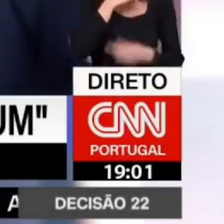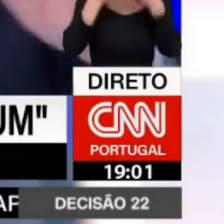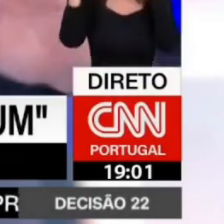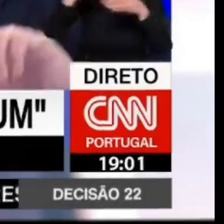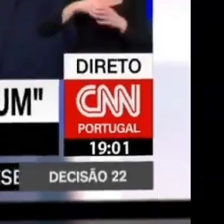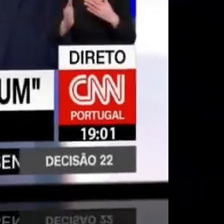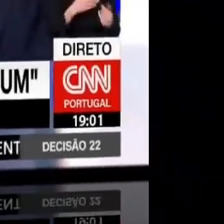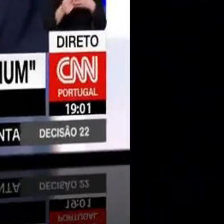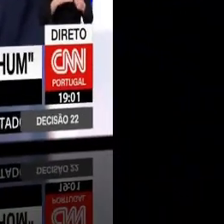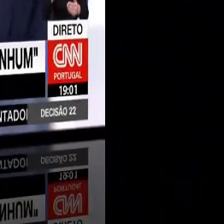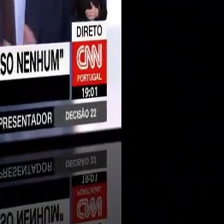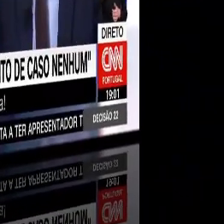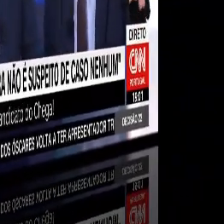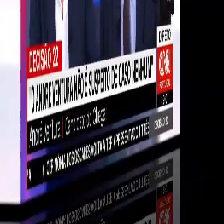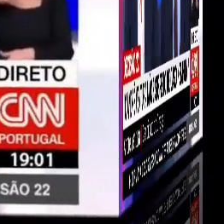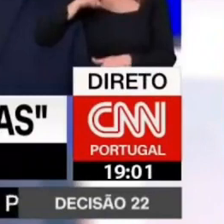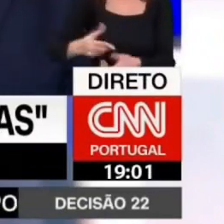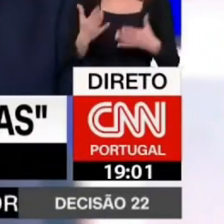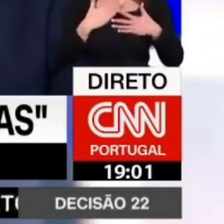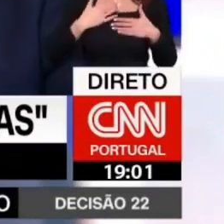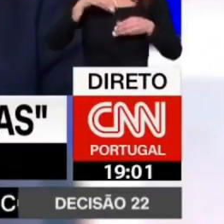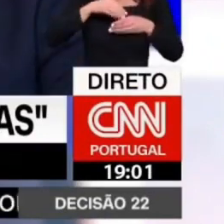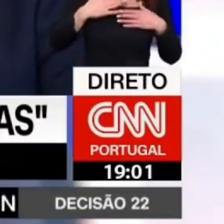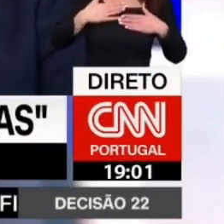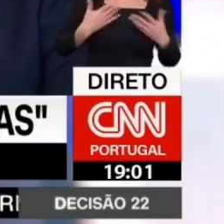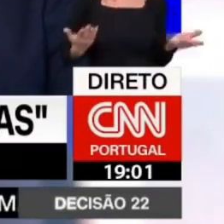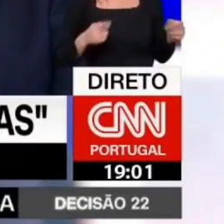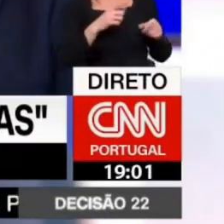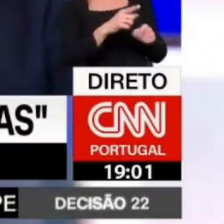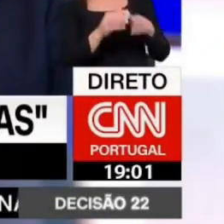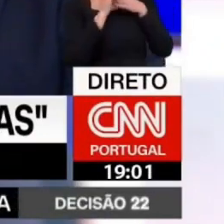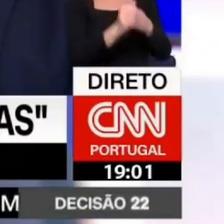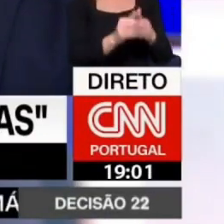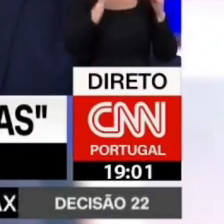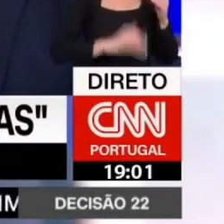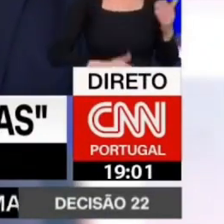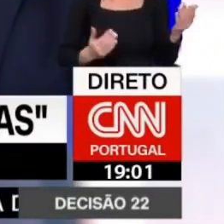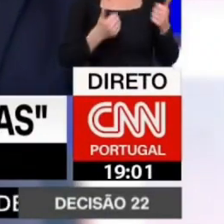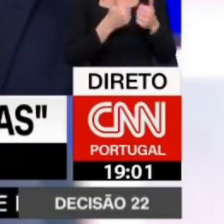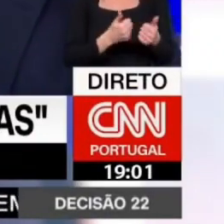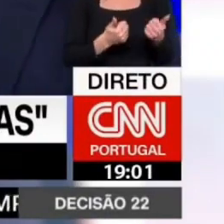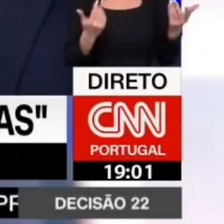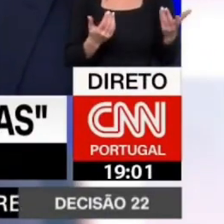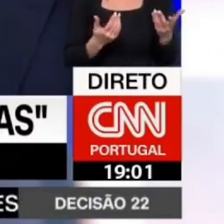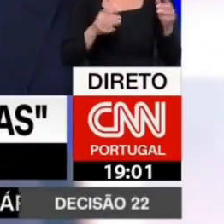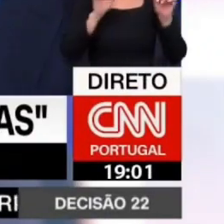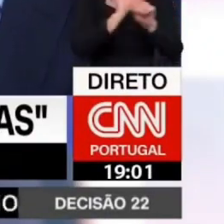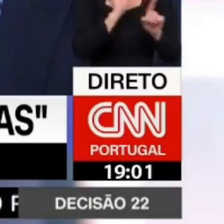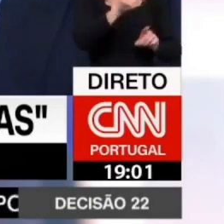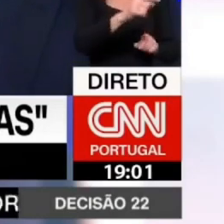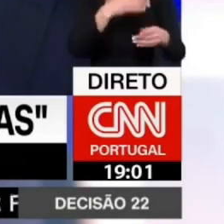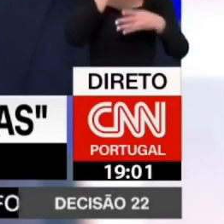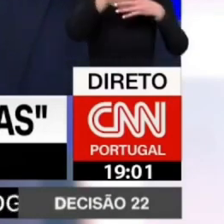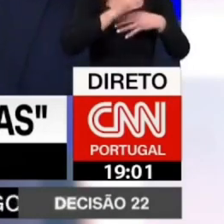vamos antes tentar ganhar o meu tacho no Parlamento. Francisco, você é o líder menos legitimado destas eleições como agravante. É que o